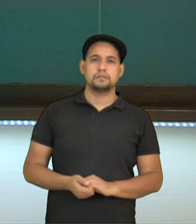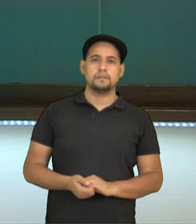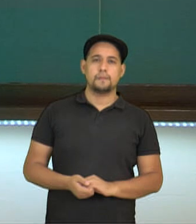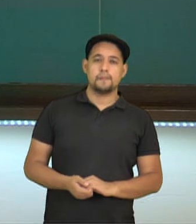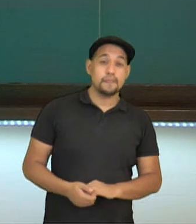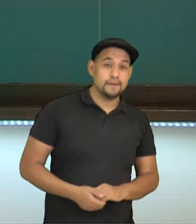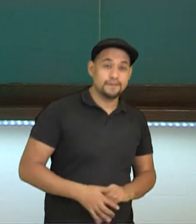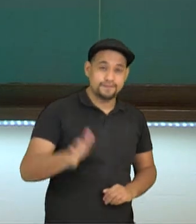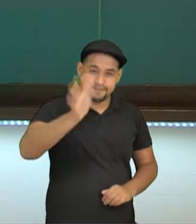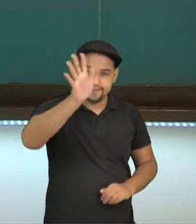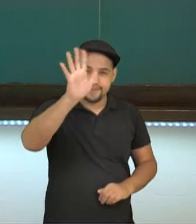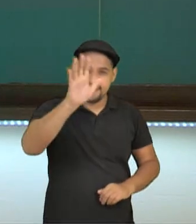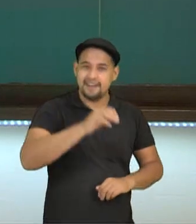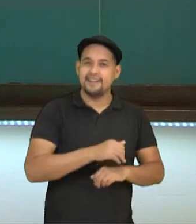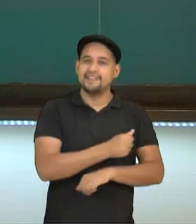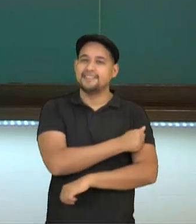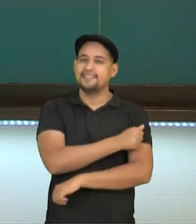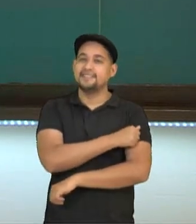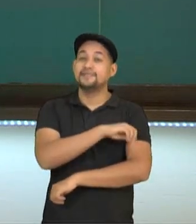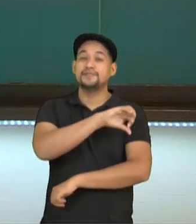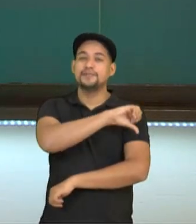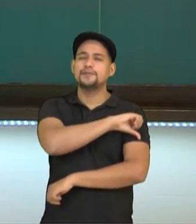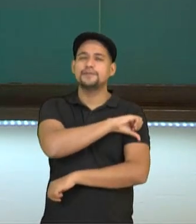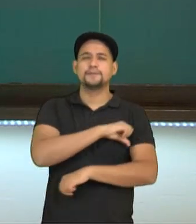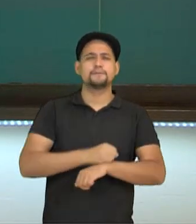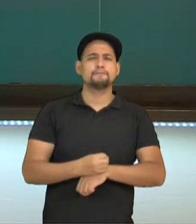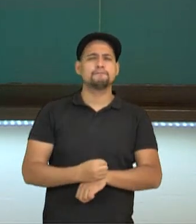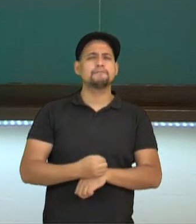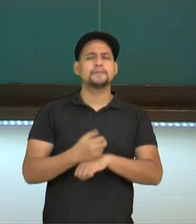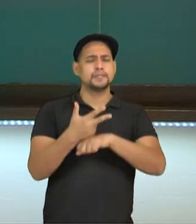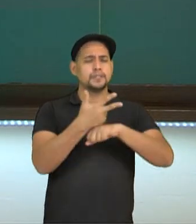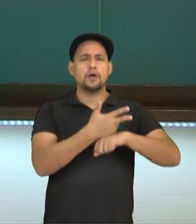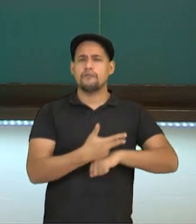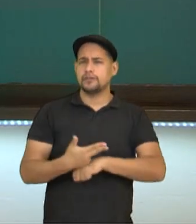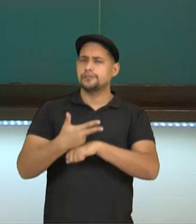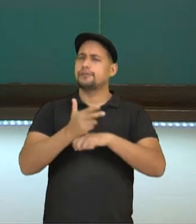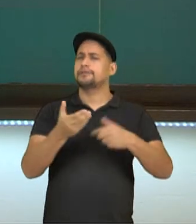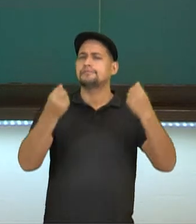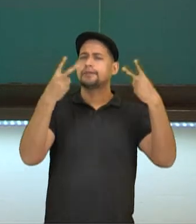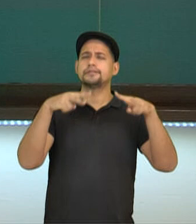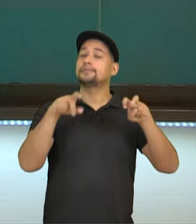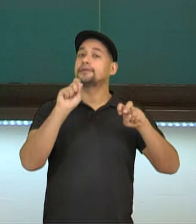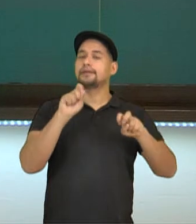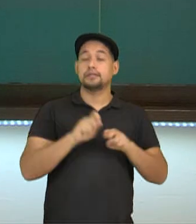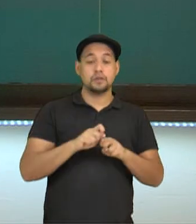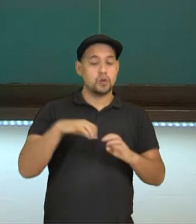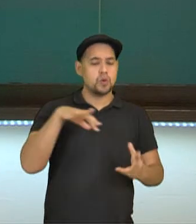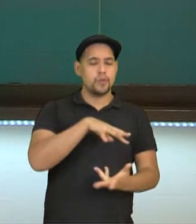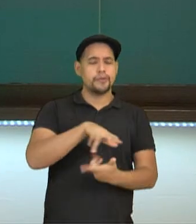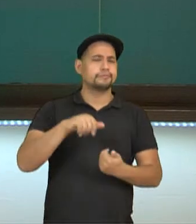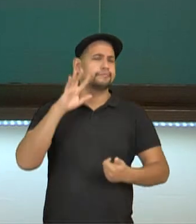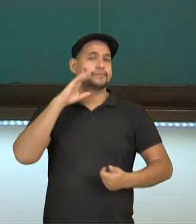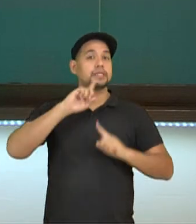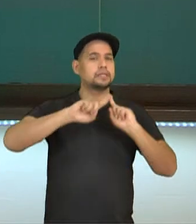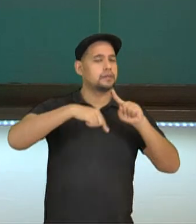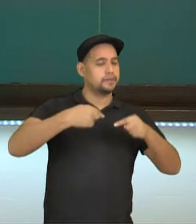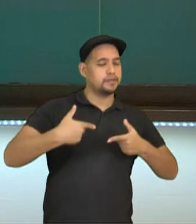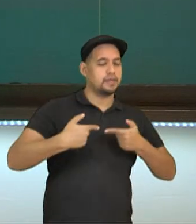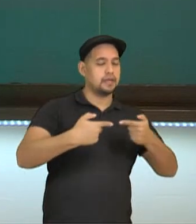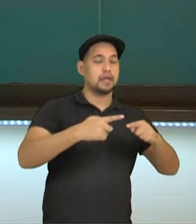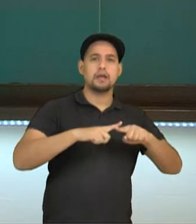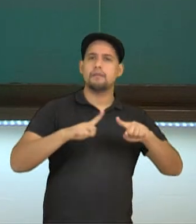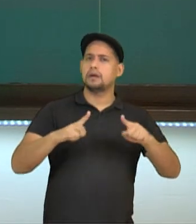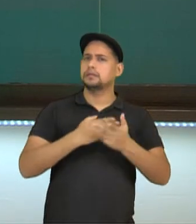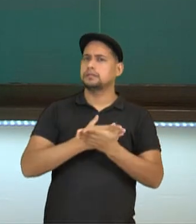Olá, estudantes do nono ano! Neste vídeo vamos falar sobre o mundo pós-guerra. E para